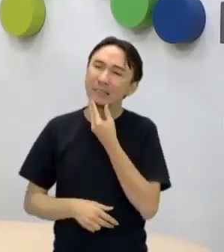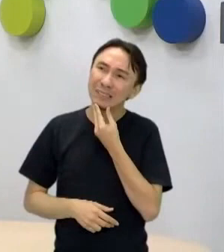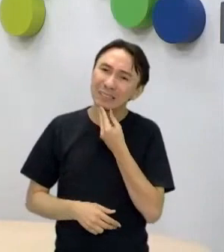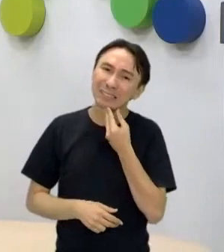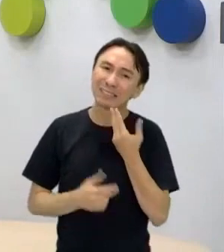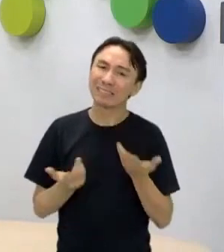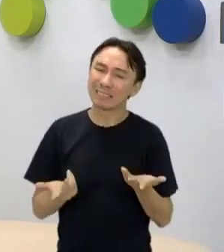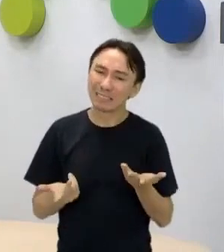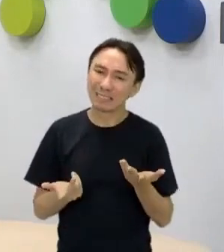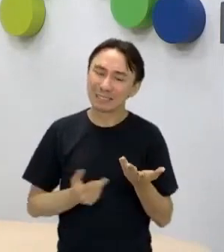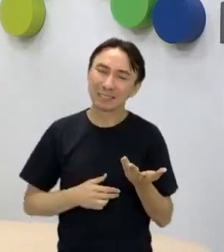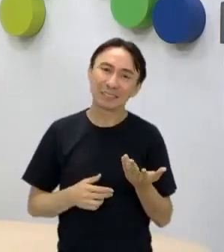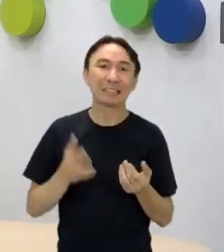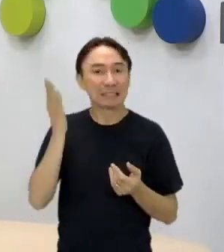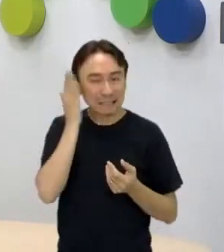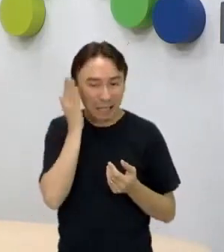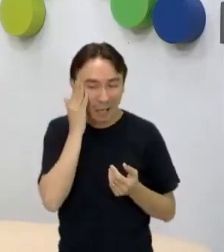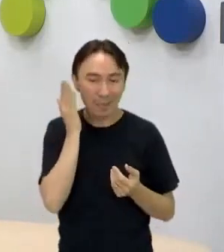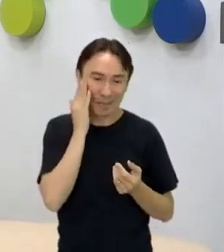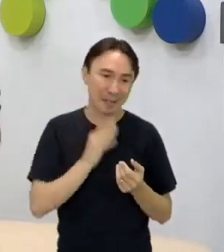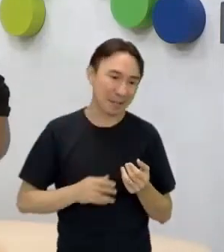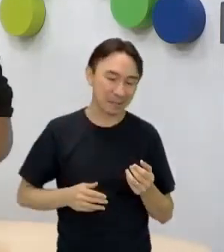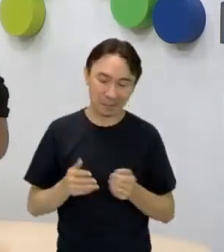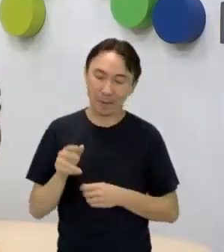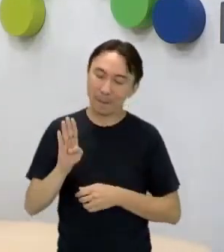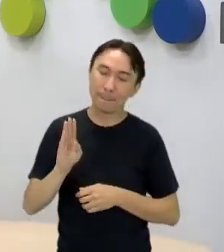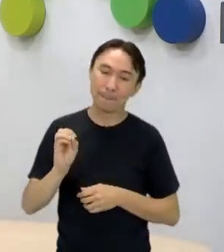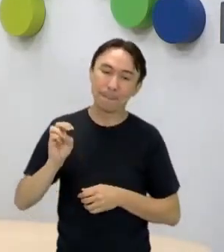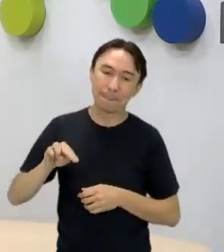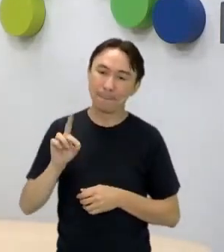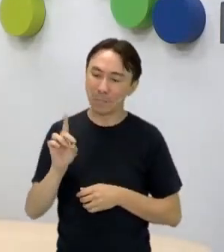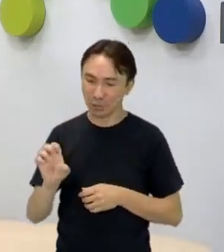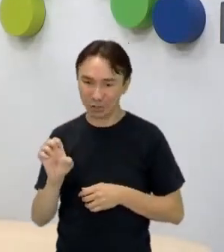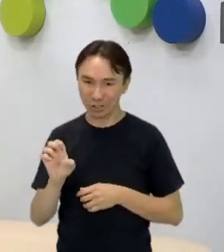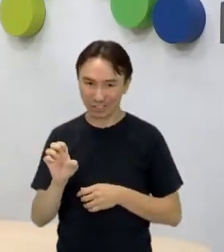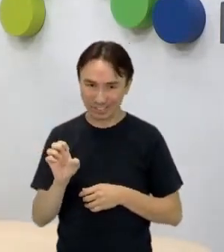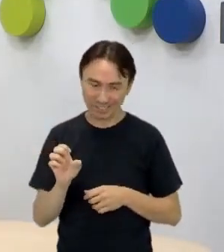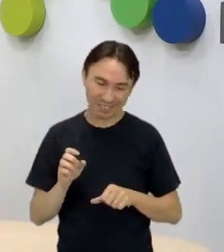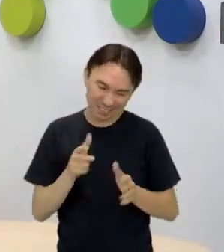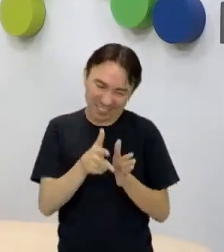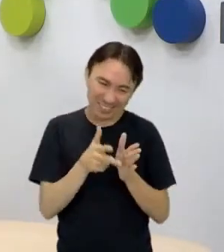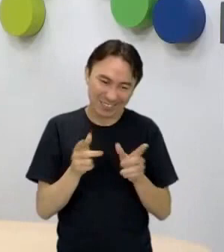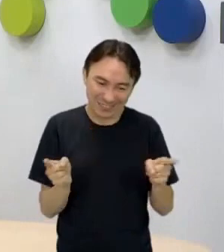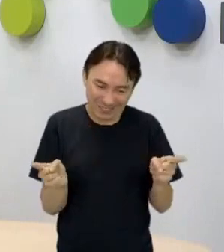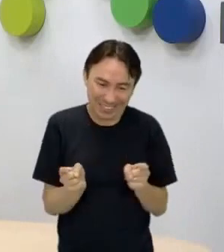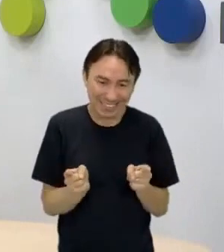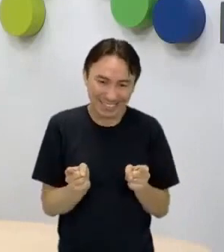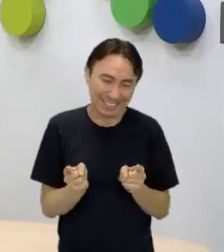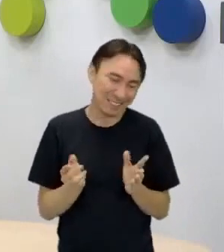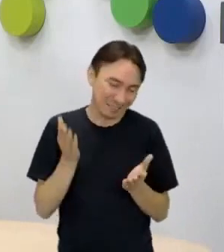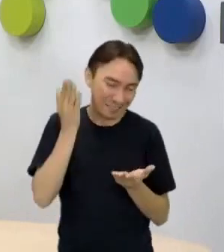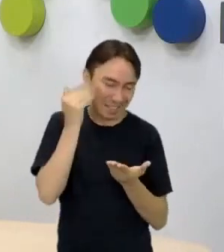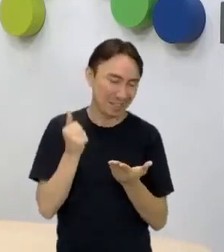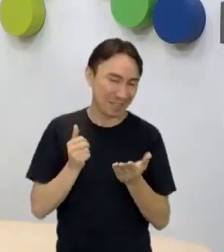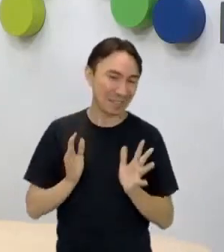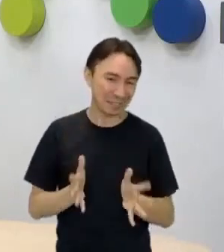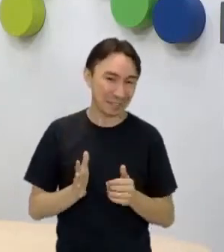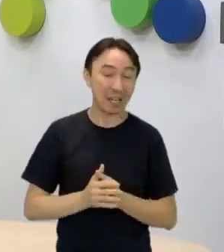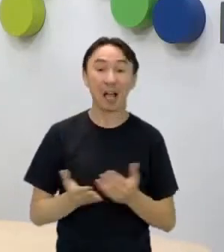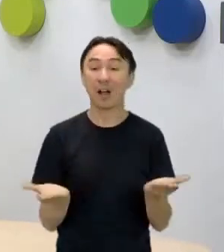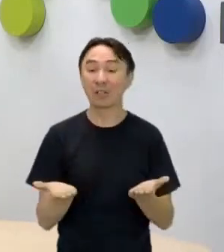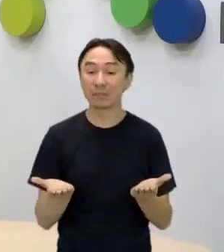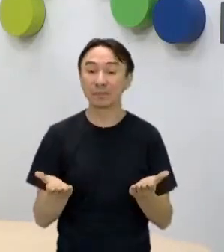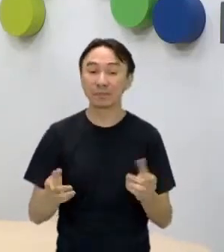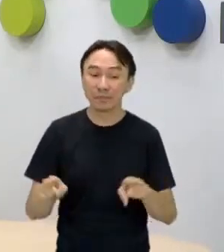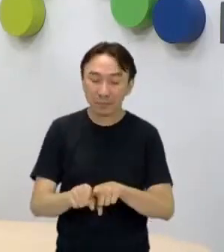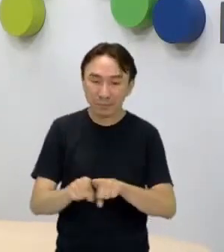ideia do que seria bonde, pelo menos, né? E o que nós faremos agora? Presta atenção. Primeiro que a gente vai começar a interação, né?